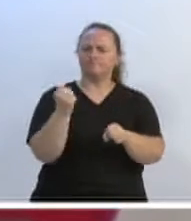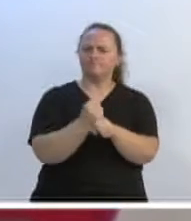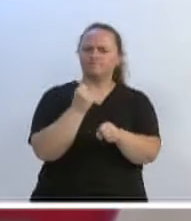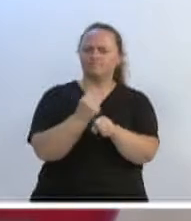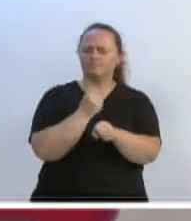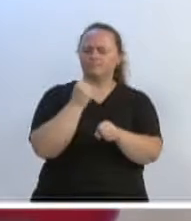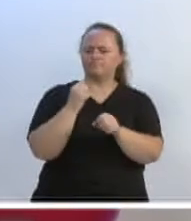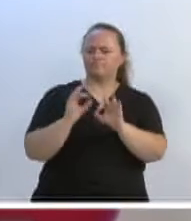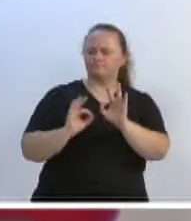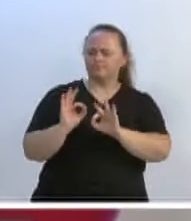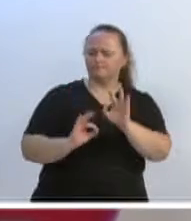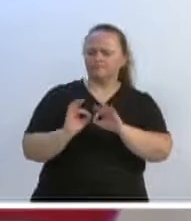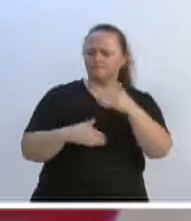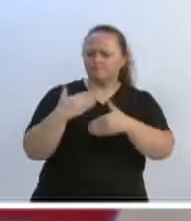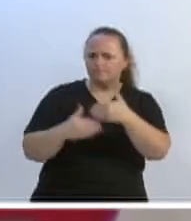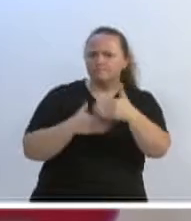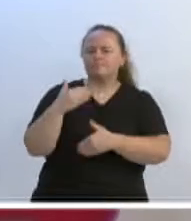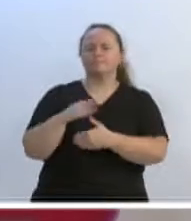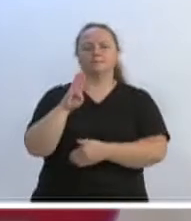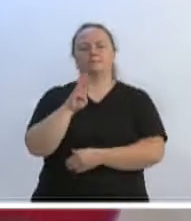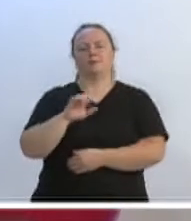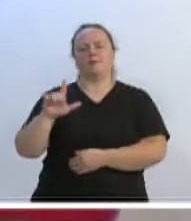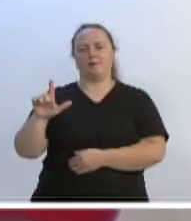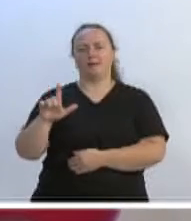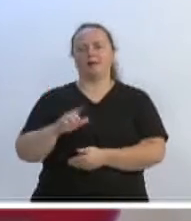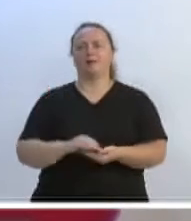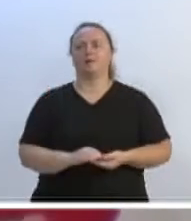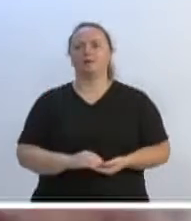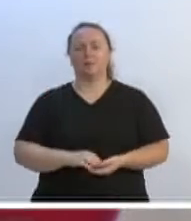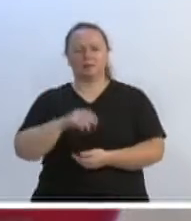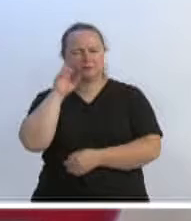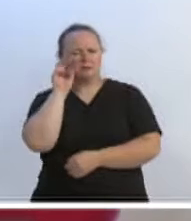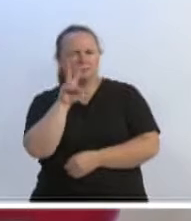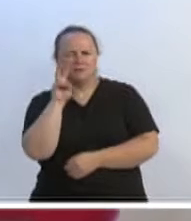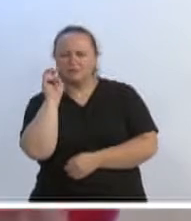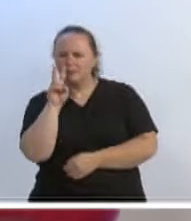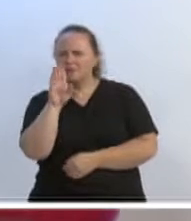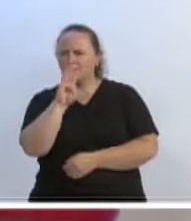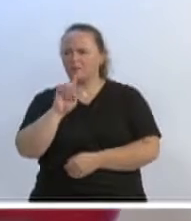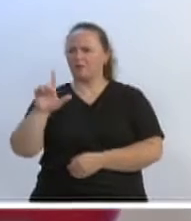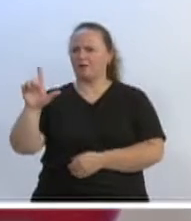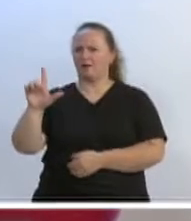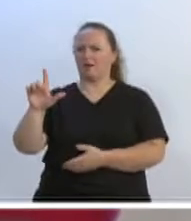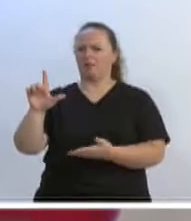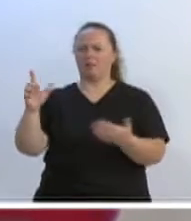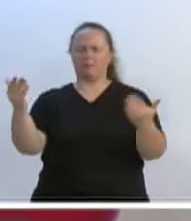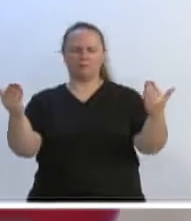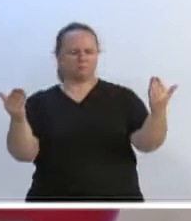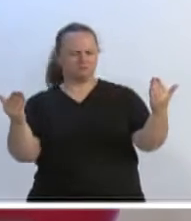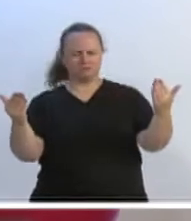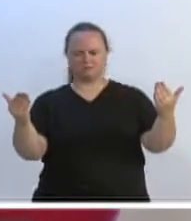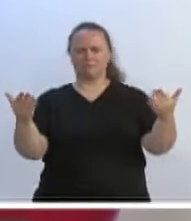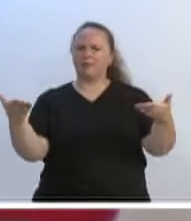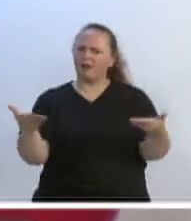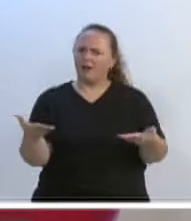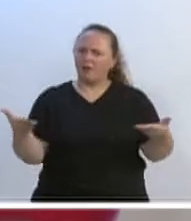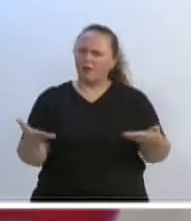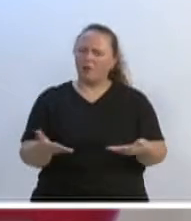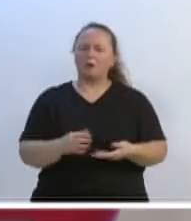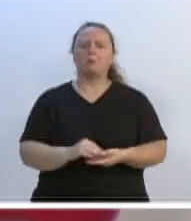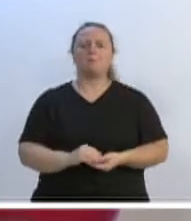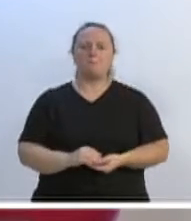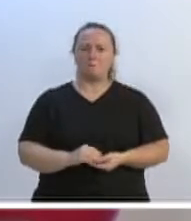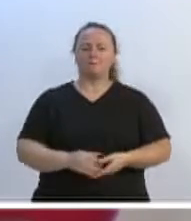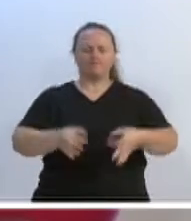uma história mais linda da nossa cidade. Quem vê essas imagens e vê a Blumenau agora, pode ter certeza que isso